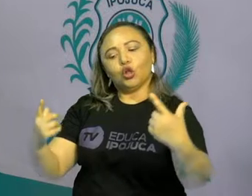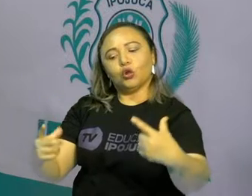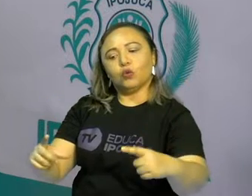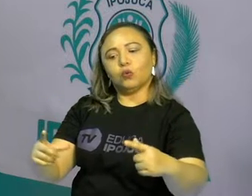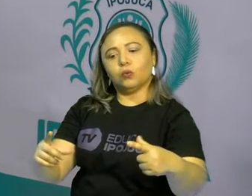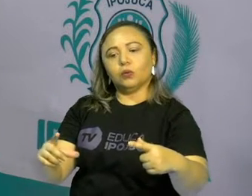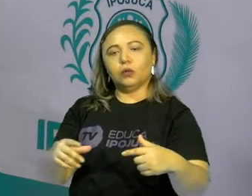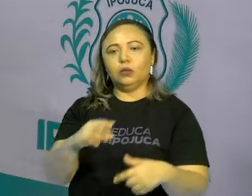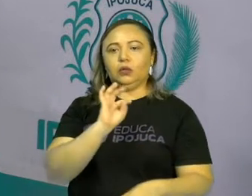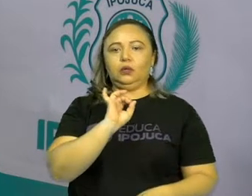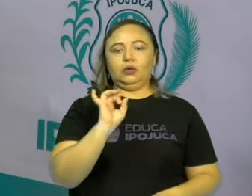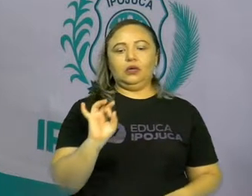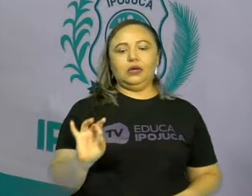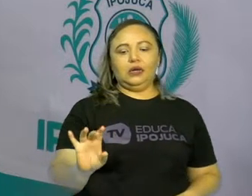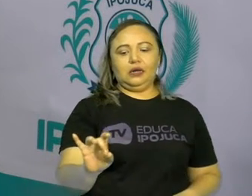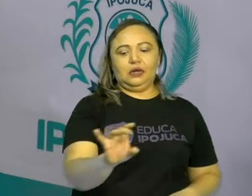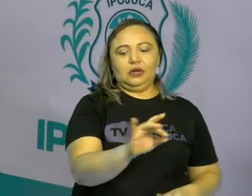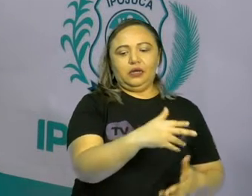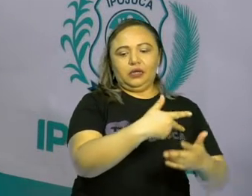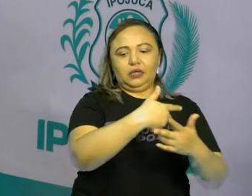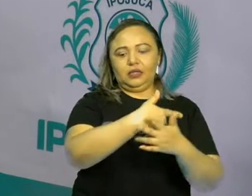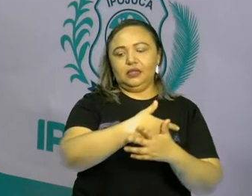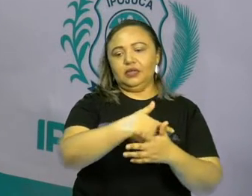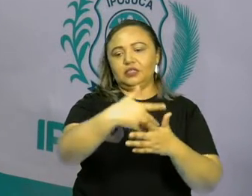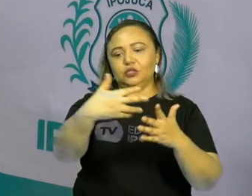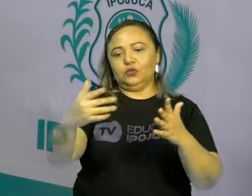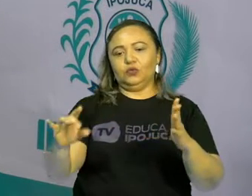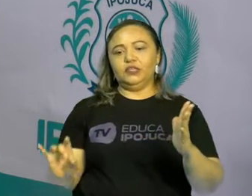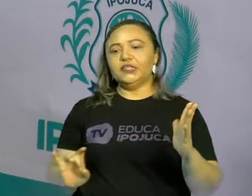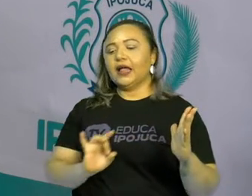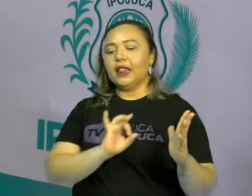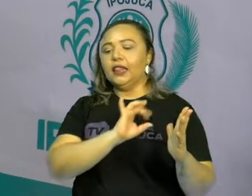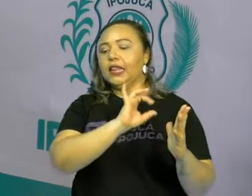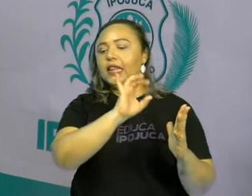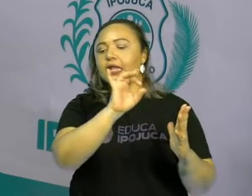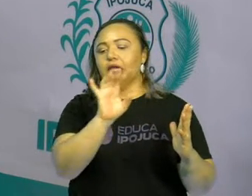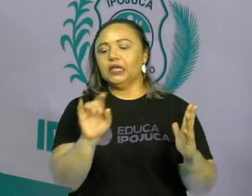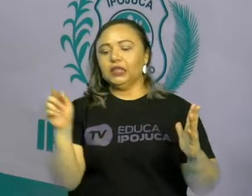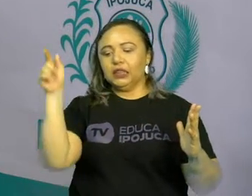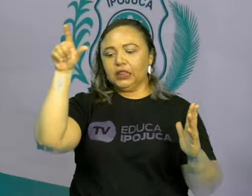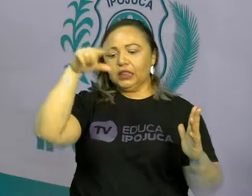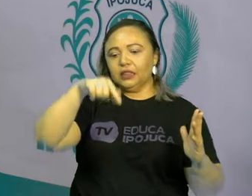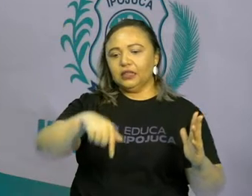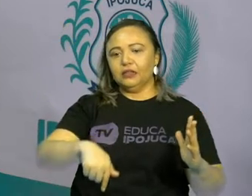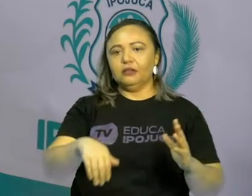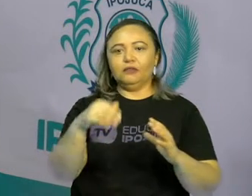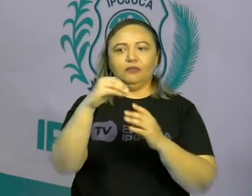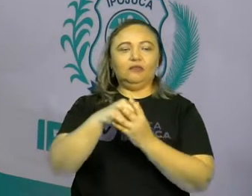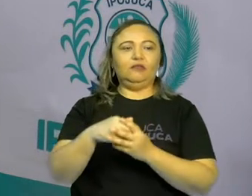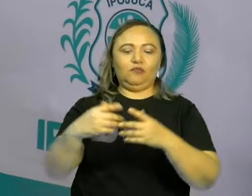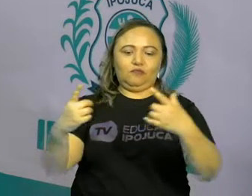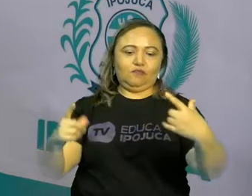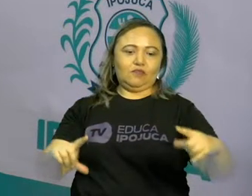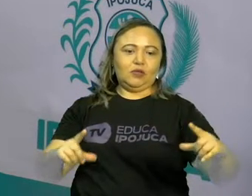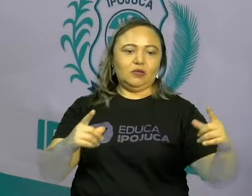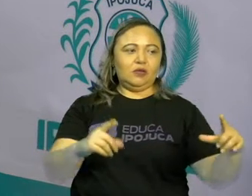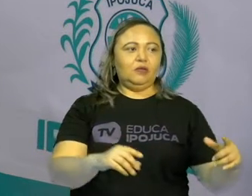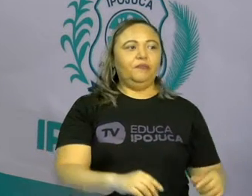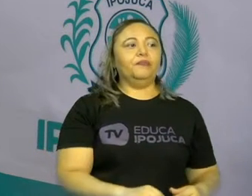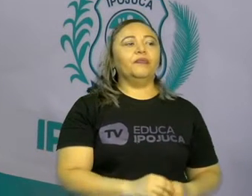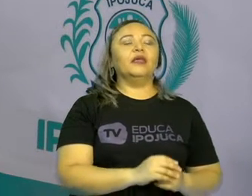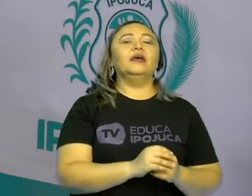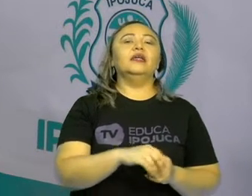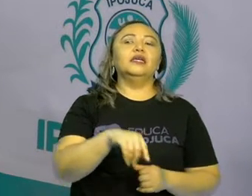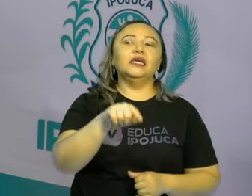sobreviver e de seus componentes que estão, né, nesse meio. E sobrevivência é